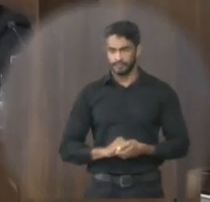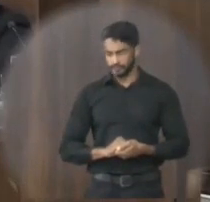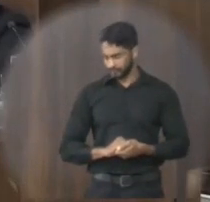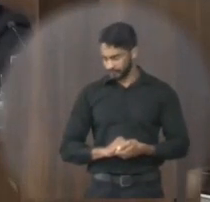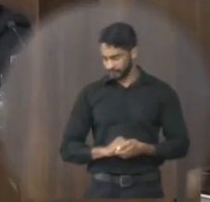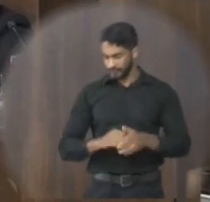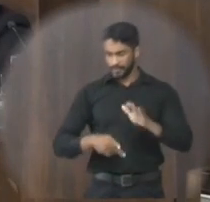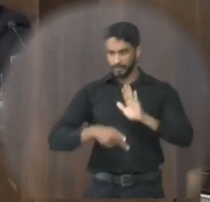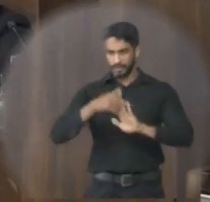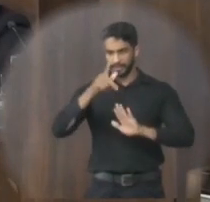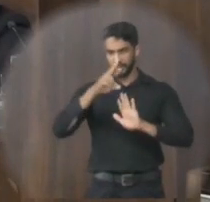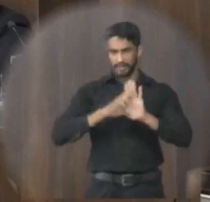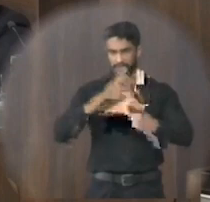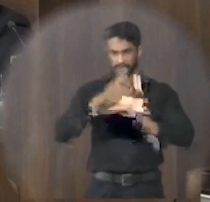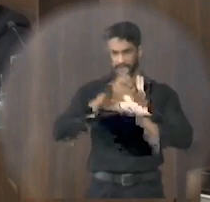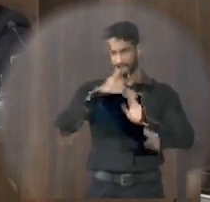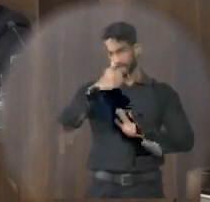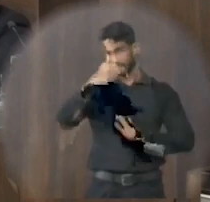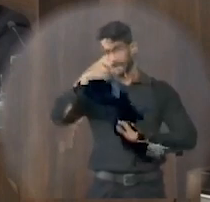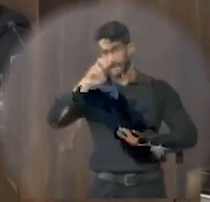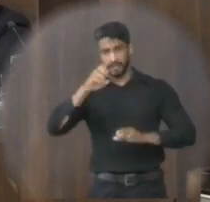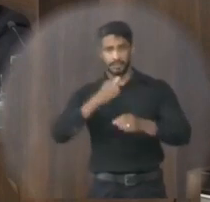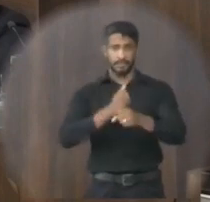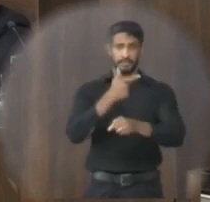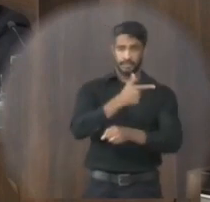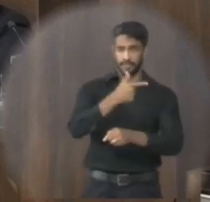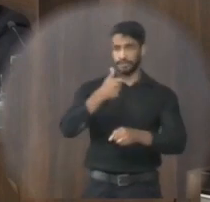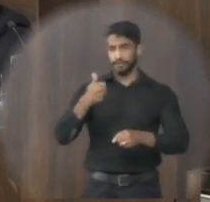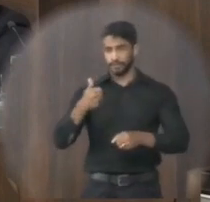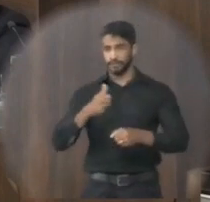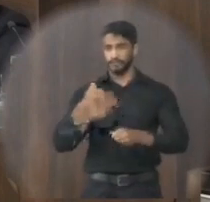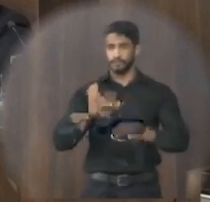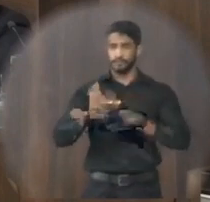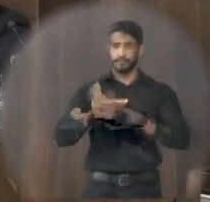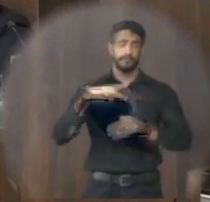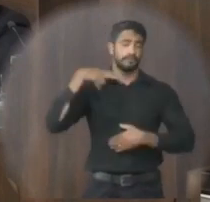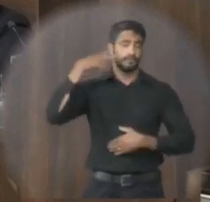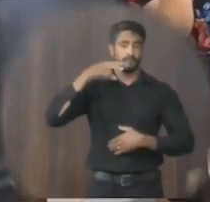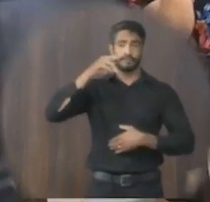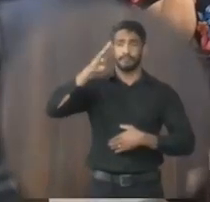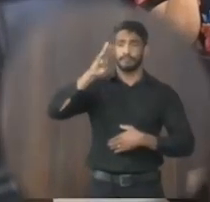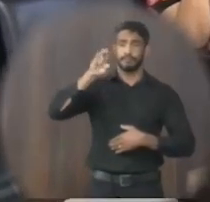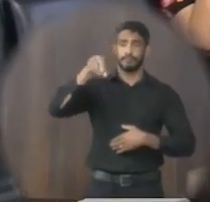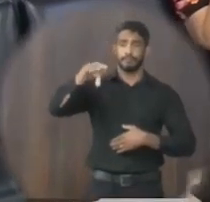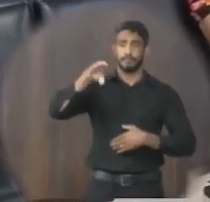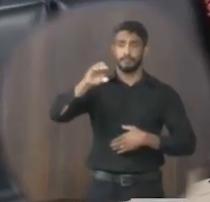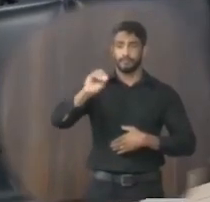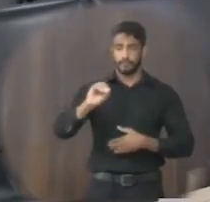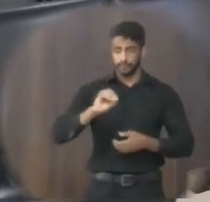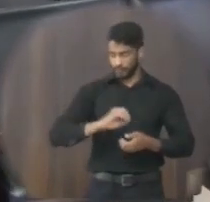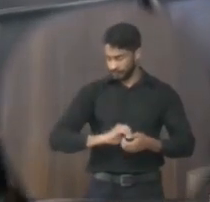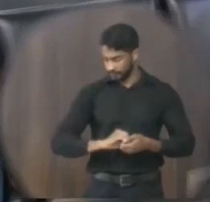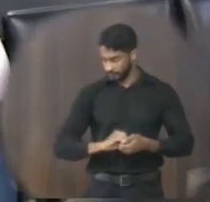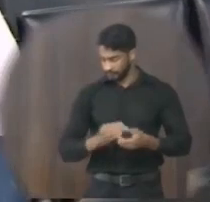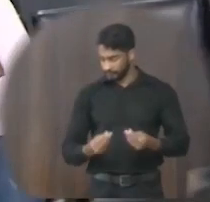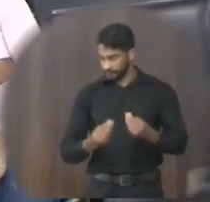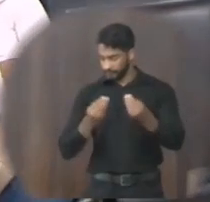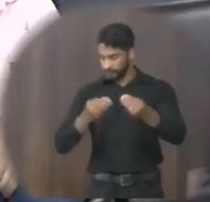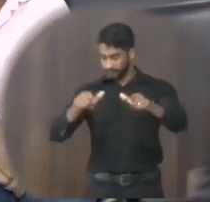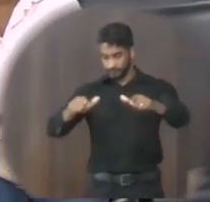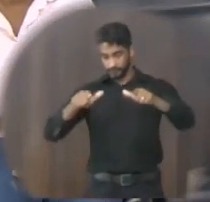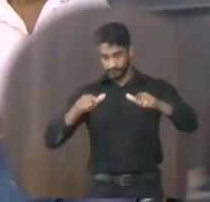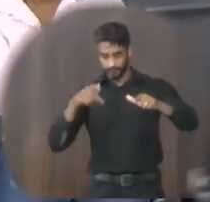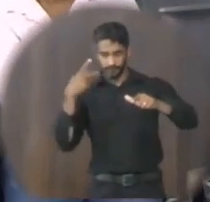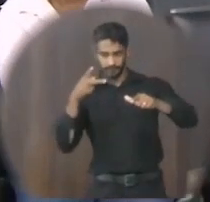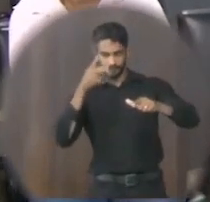Projeto de resolução 015-2021, do vereador Bruno Henrique Oliveira Mendes. Concede o título de